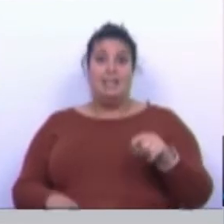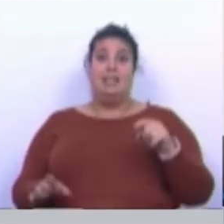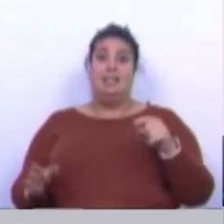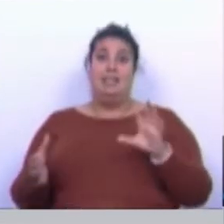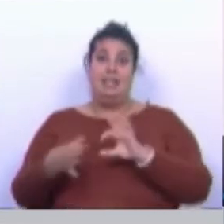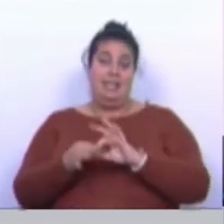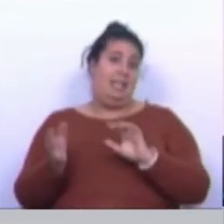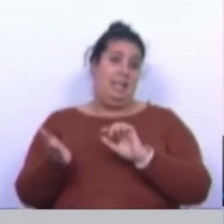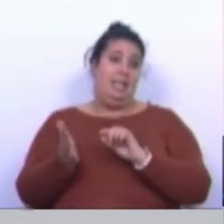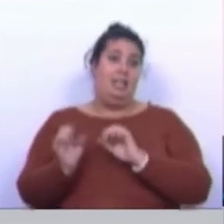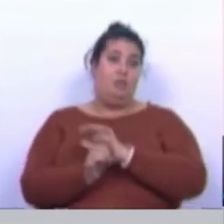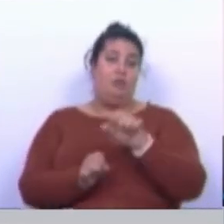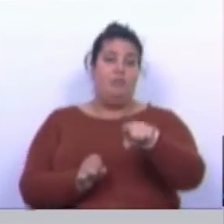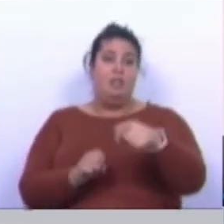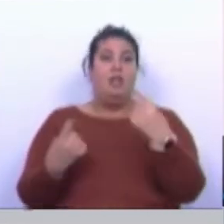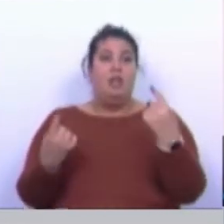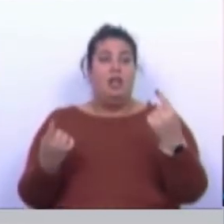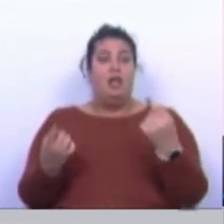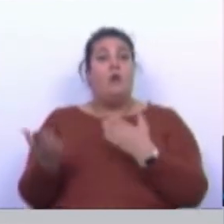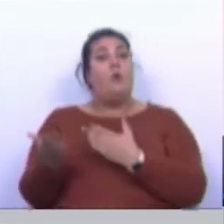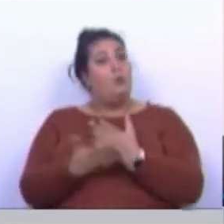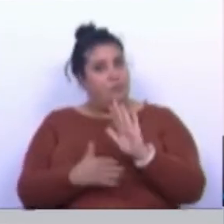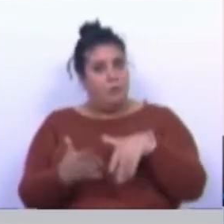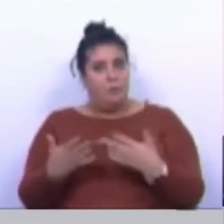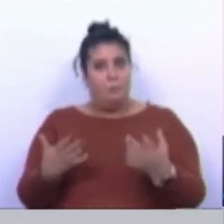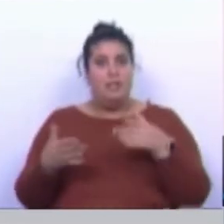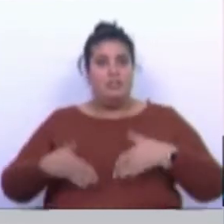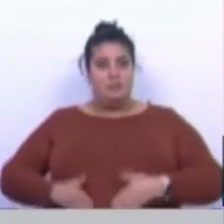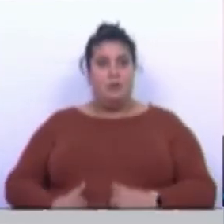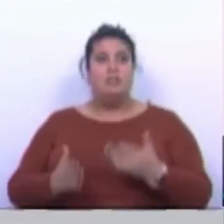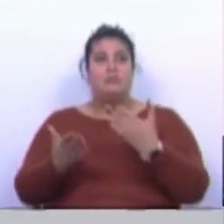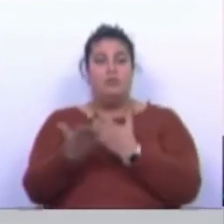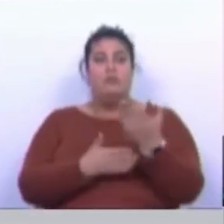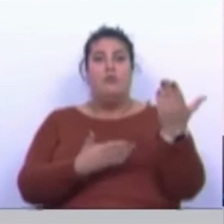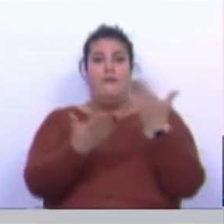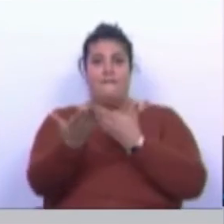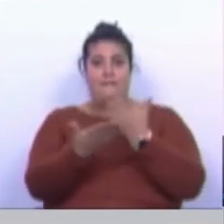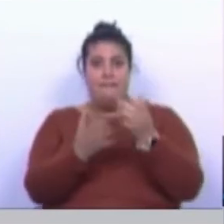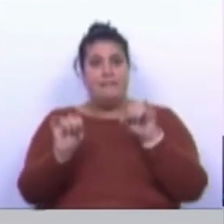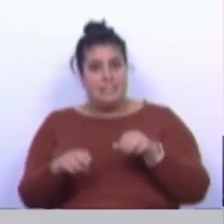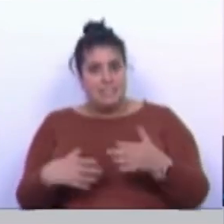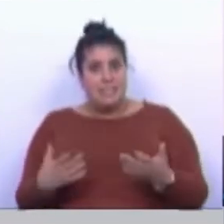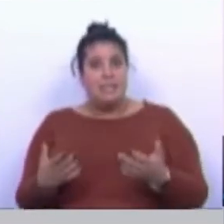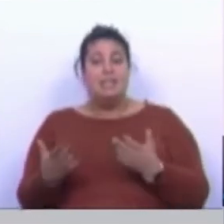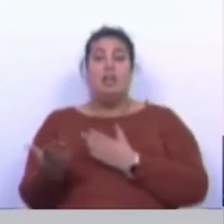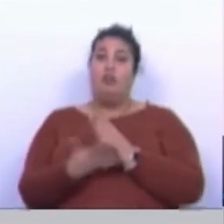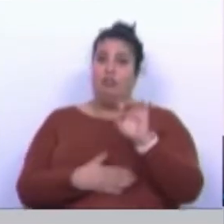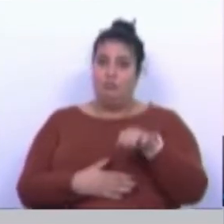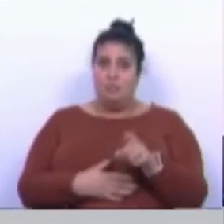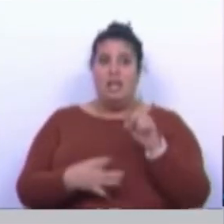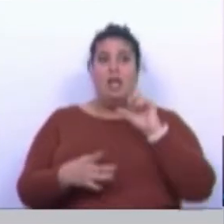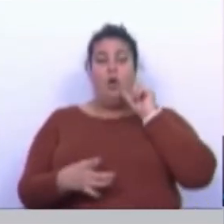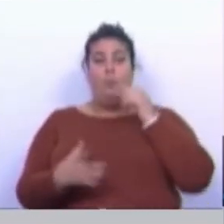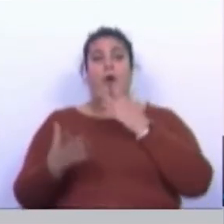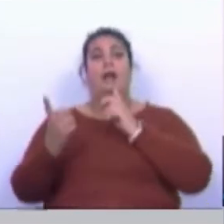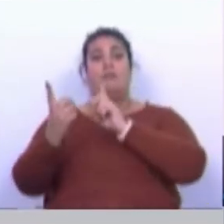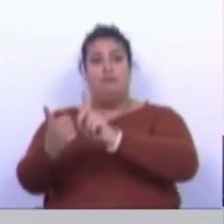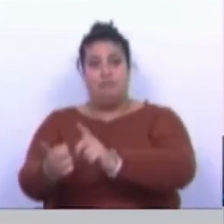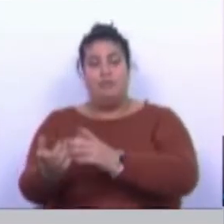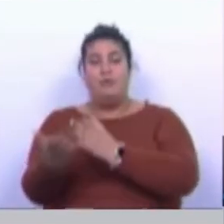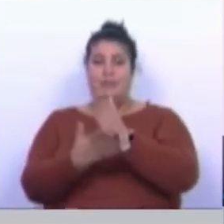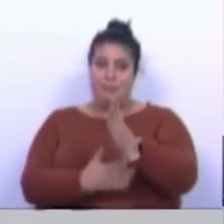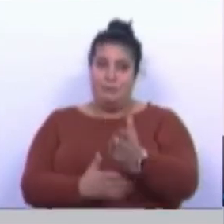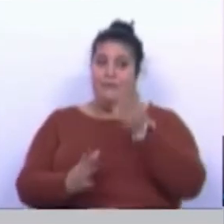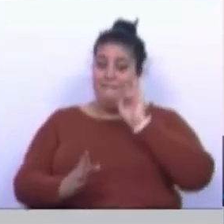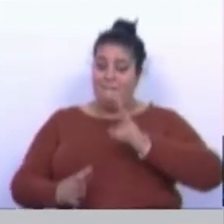a receber planos de parto, continua neste diálogo com as mulheres, o pai continua a assistir